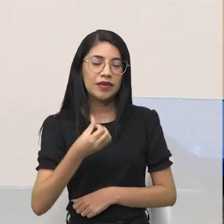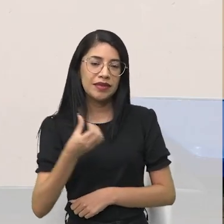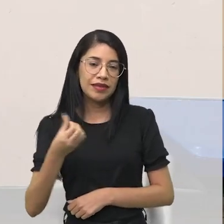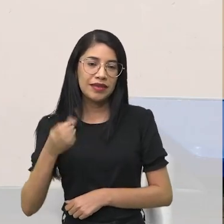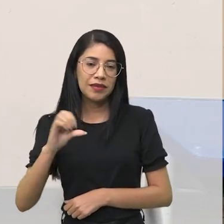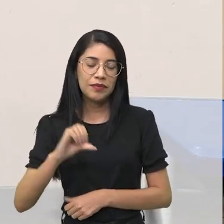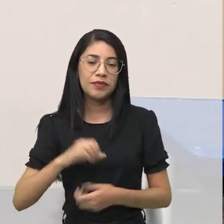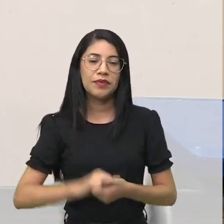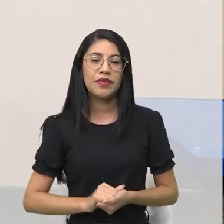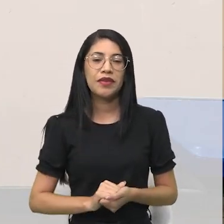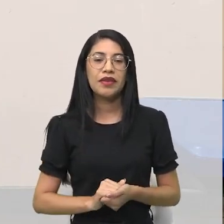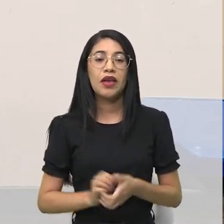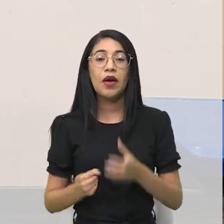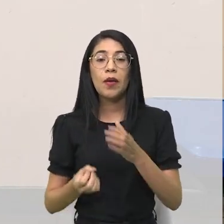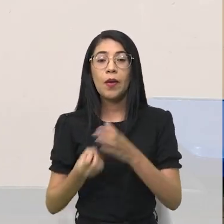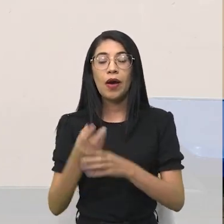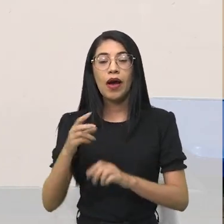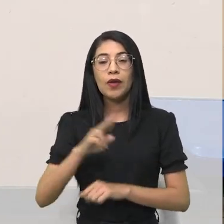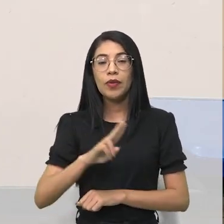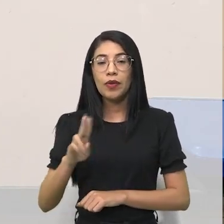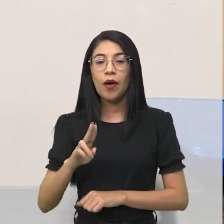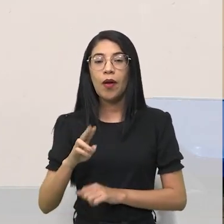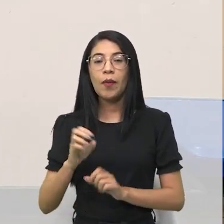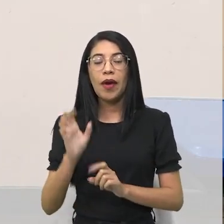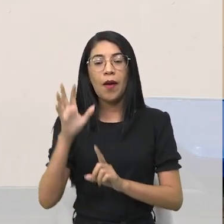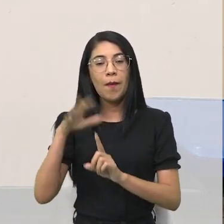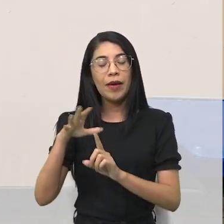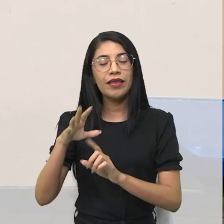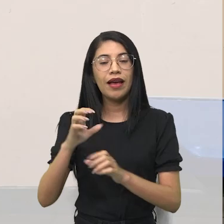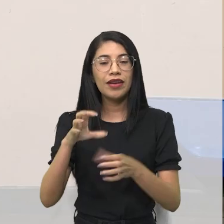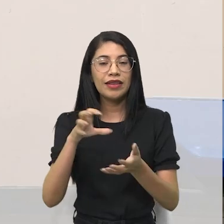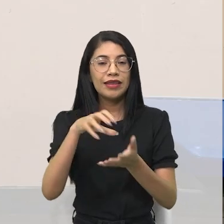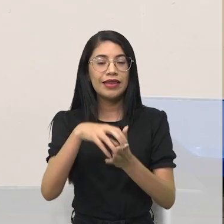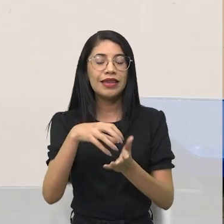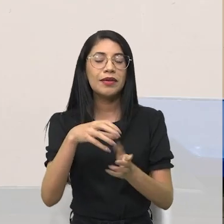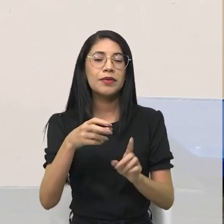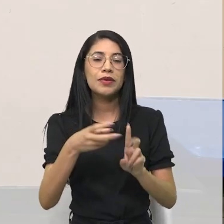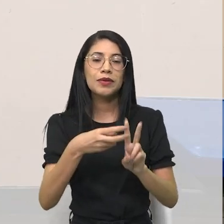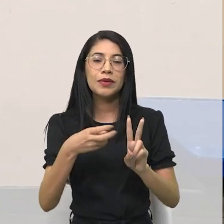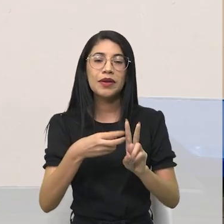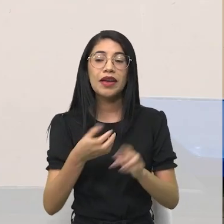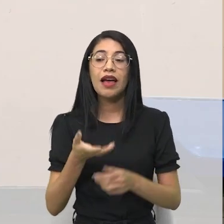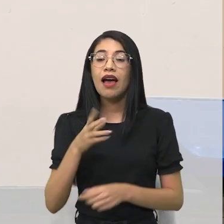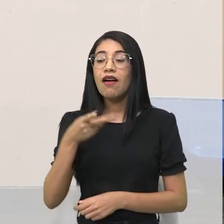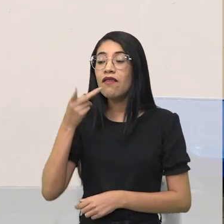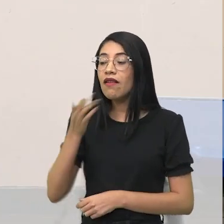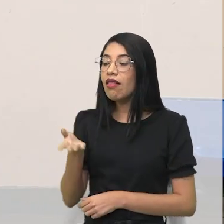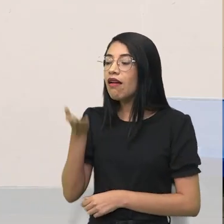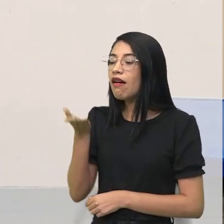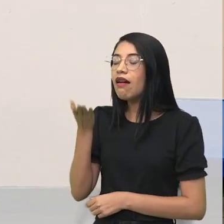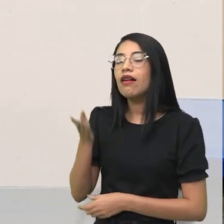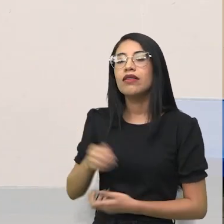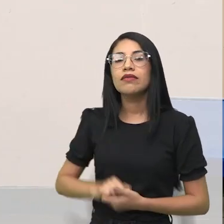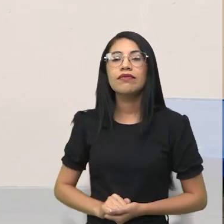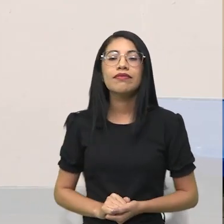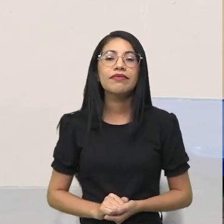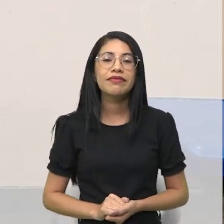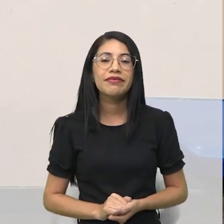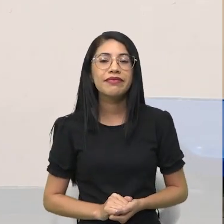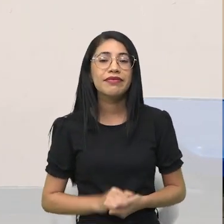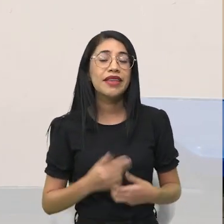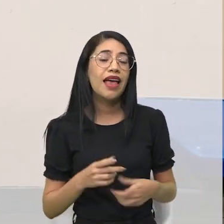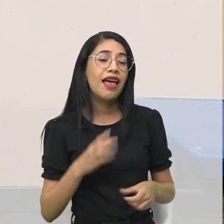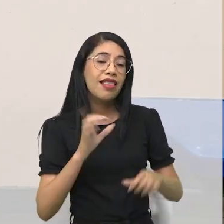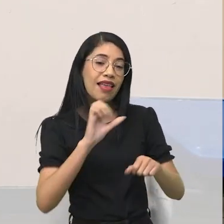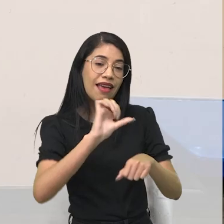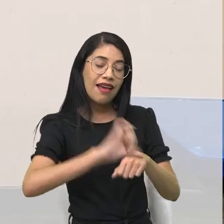aí, origem do nome, homenagem aos Manaus. Fala mais alto. E... Ela